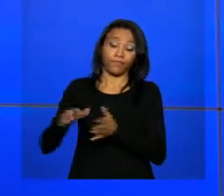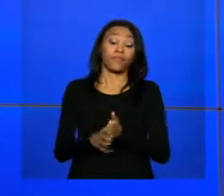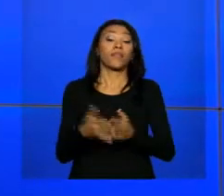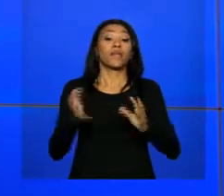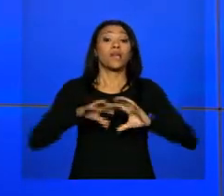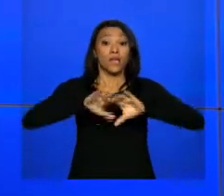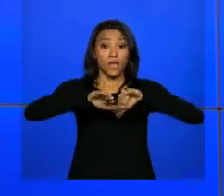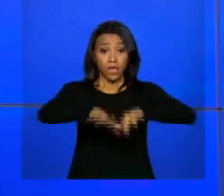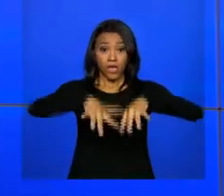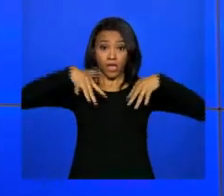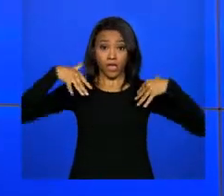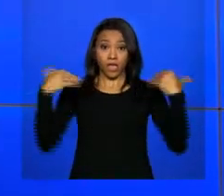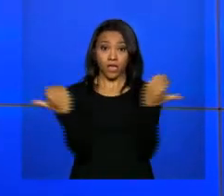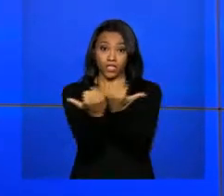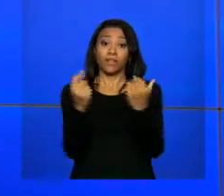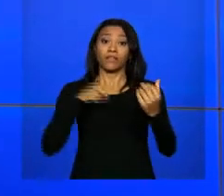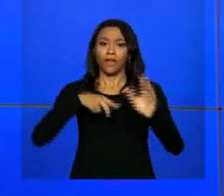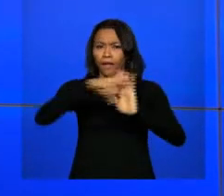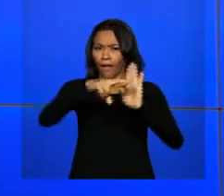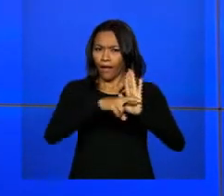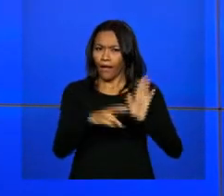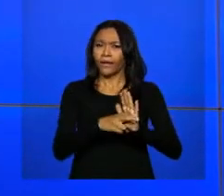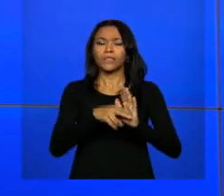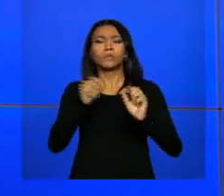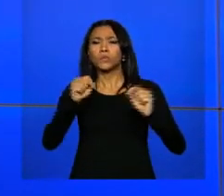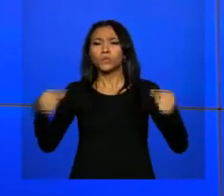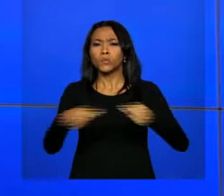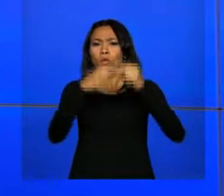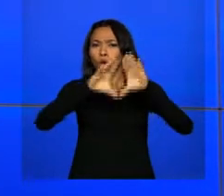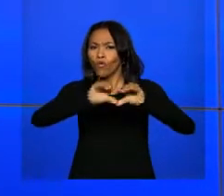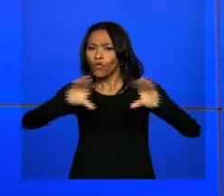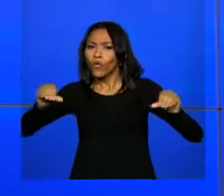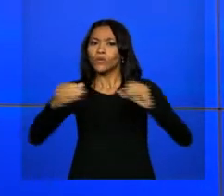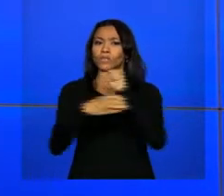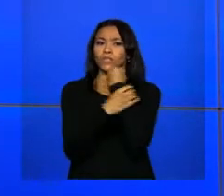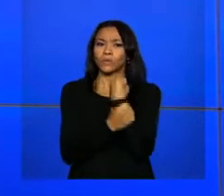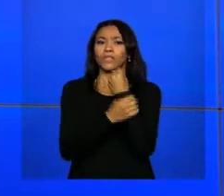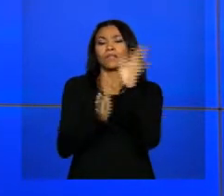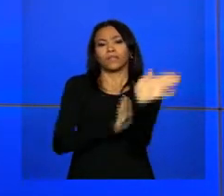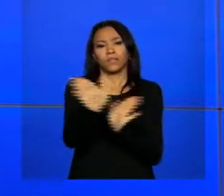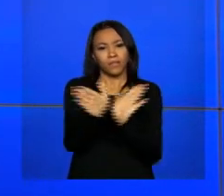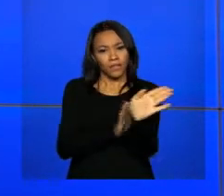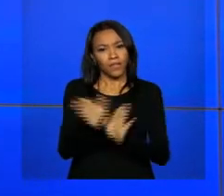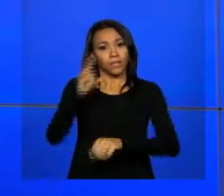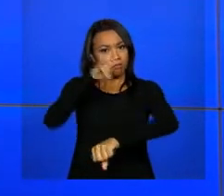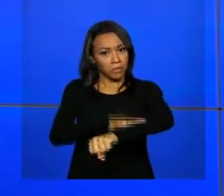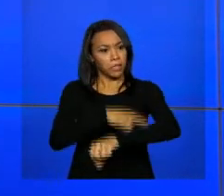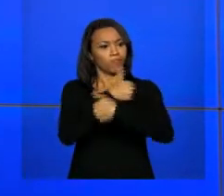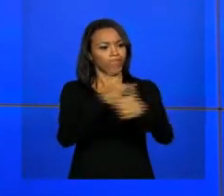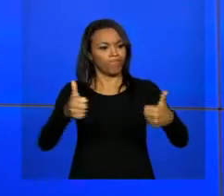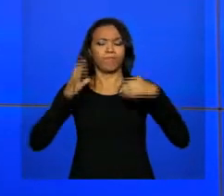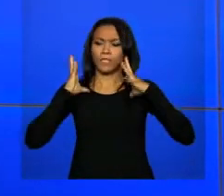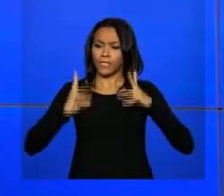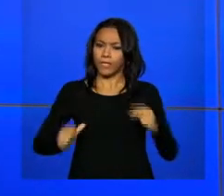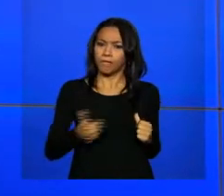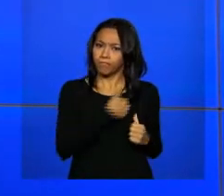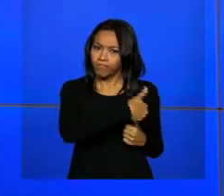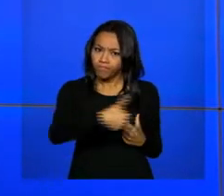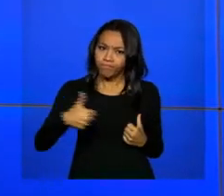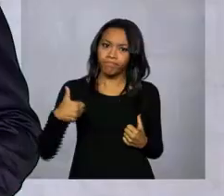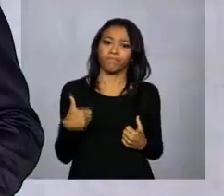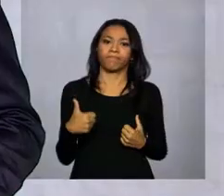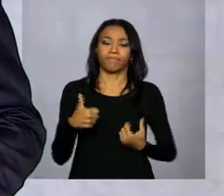sistema de classificação referente a conforto, segurança, acessibilidade e condições sanitárias e de higiene.